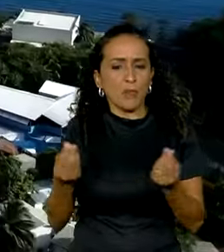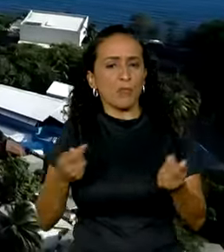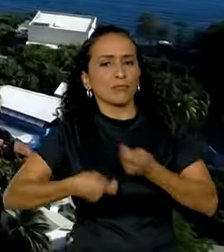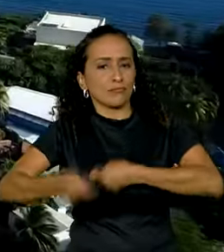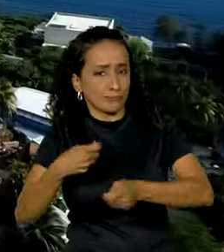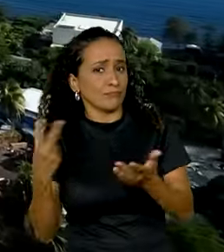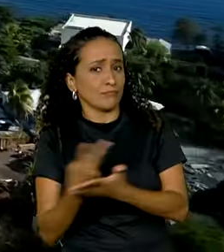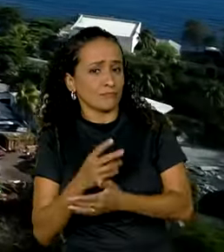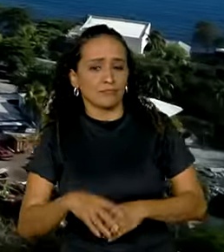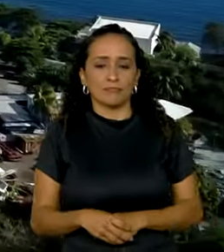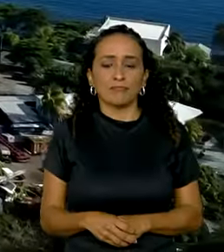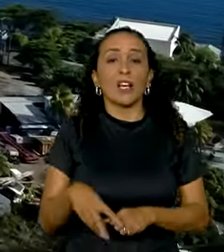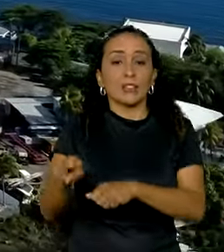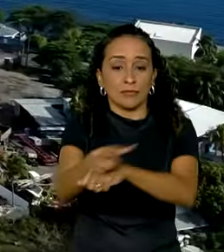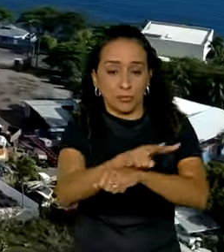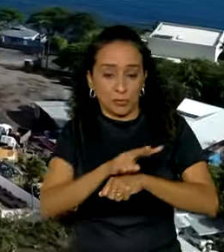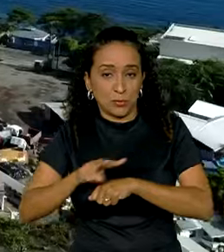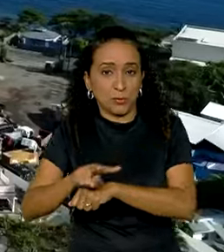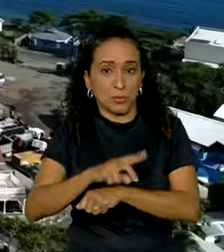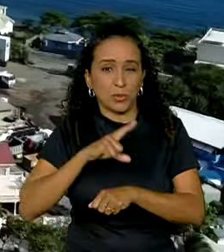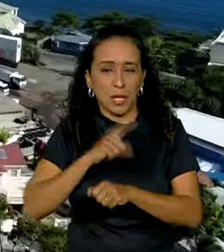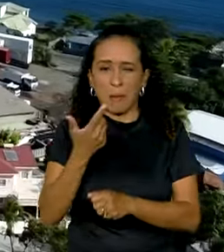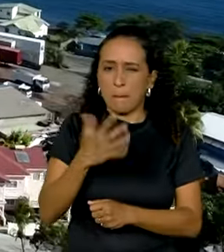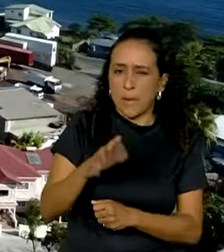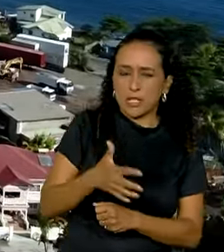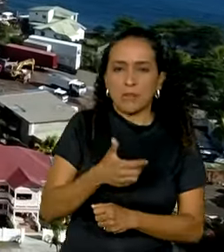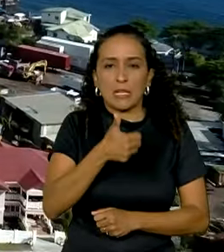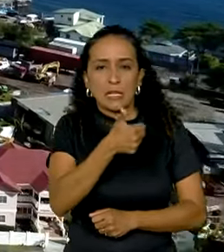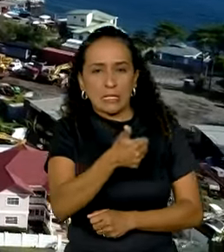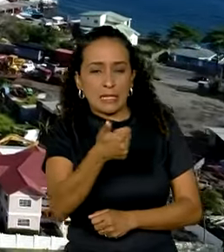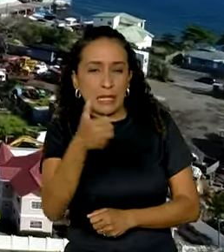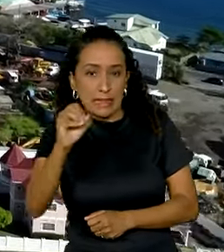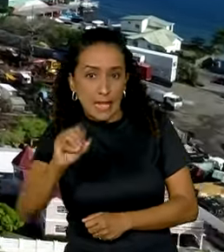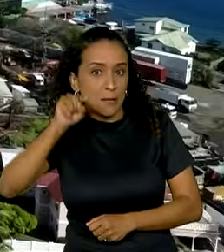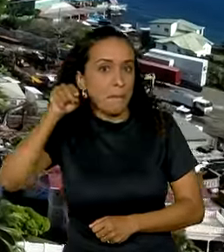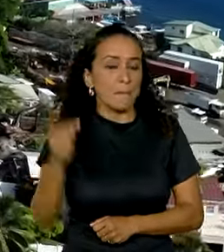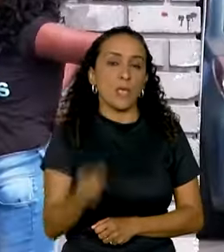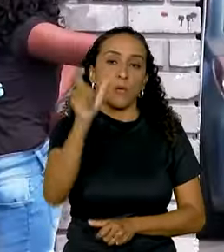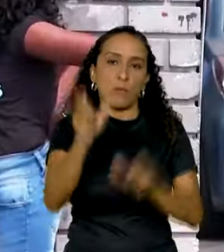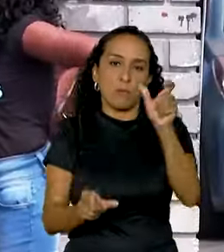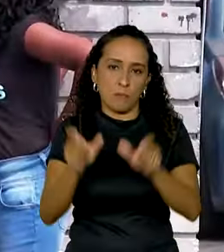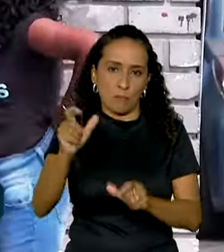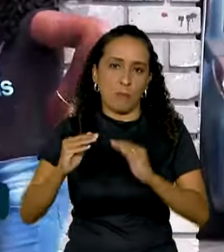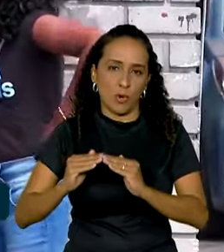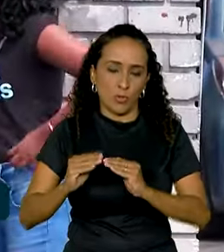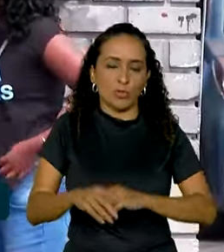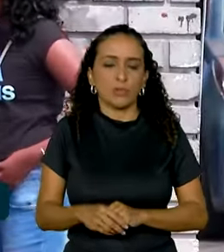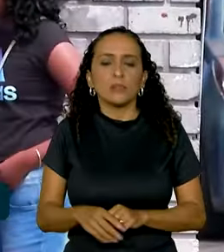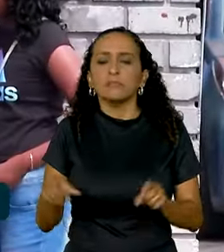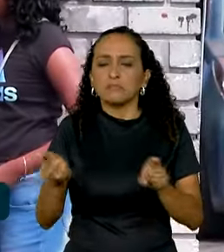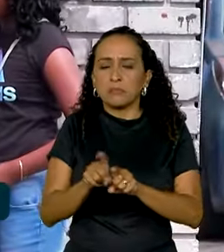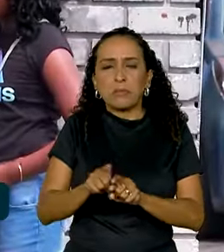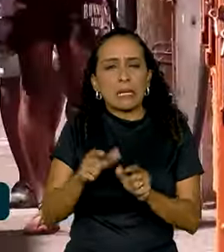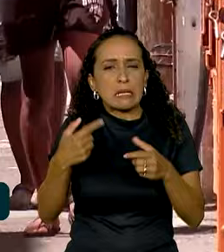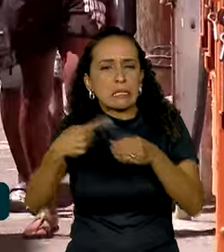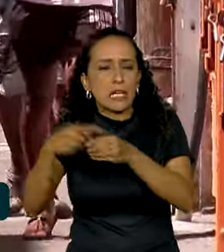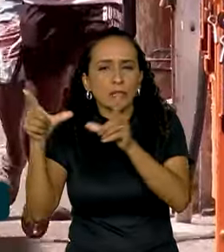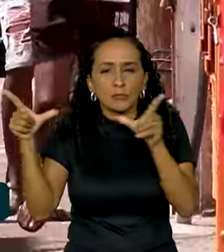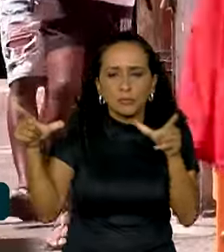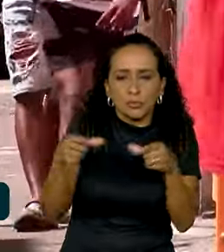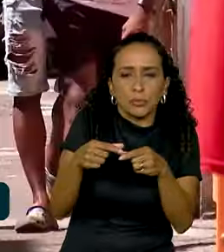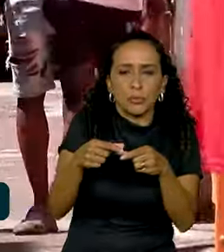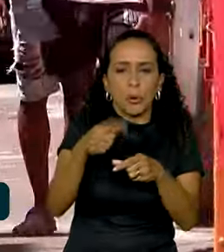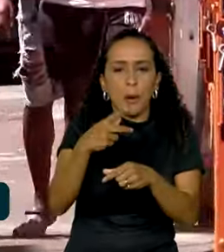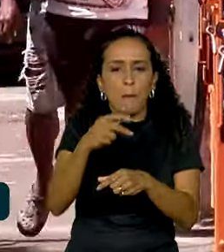São Vicente e Granadinas têm aproximadamente 110 mil habitantes, tanto quanto numa cidadezinha como